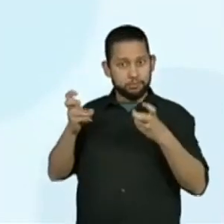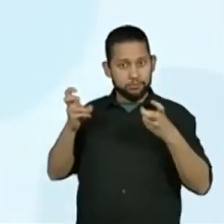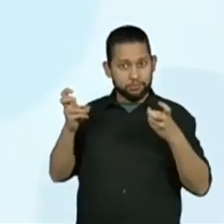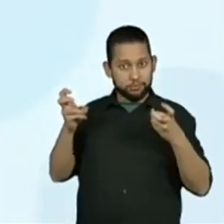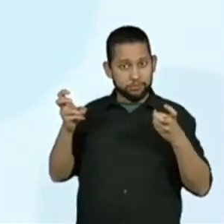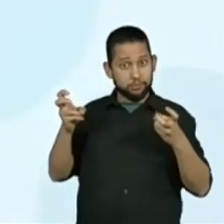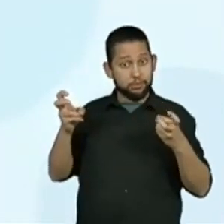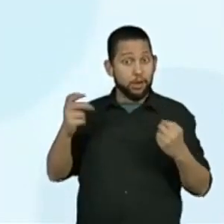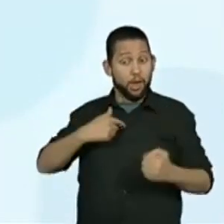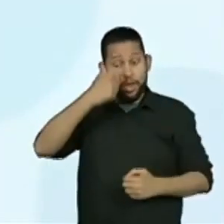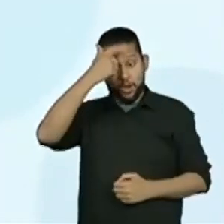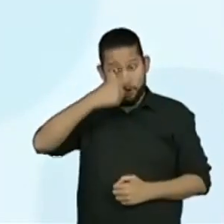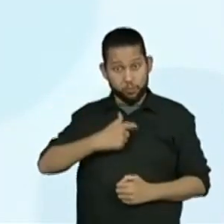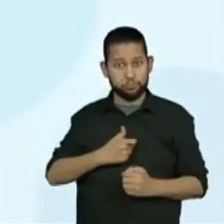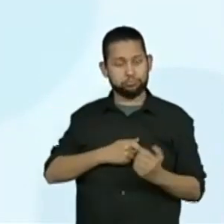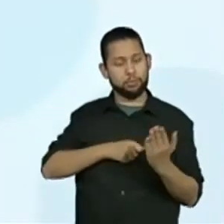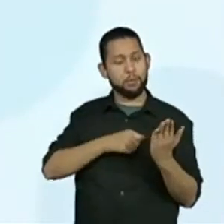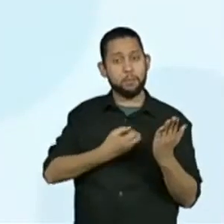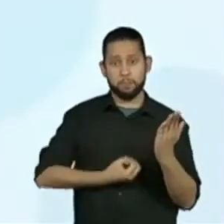Do leitor.